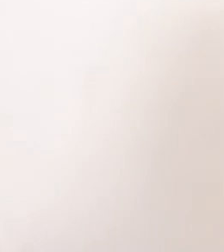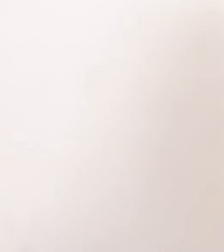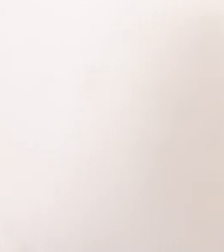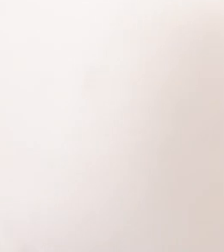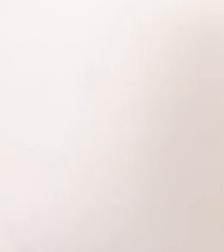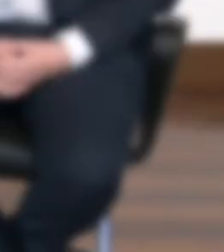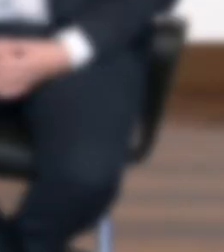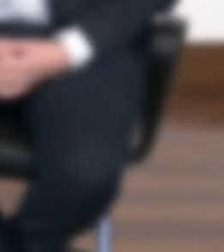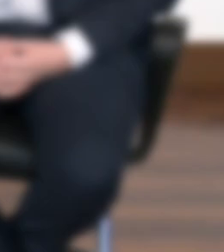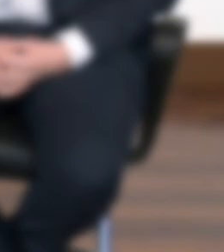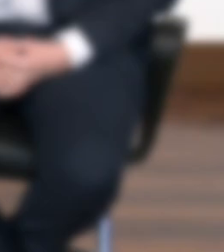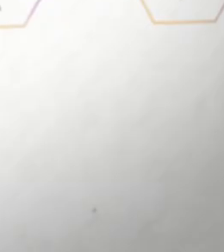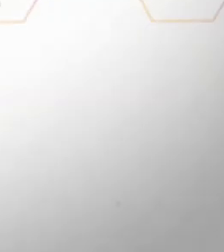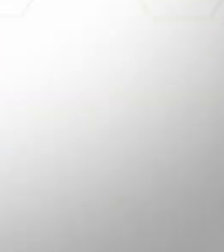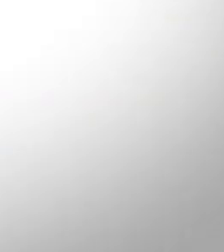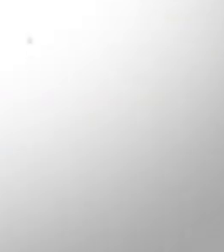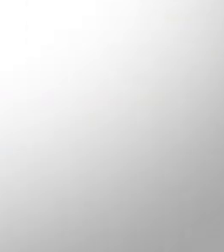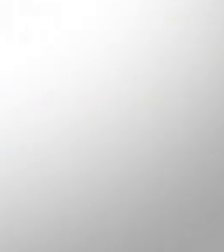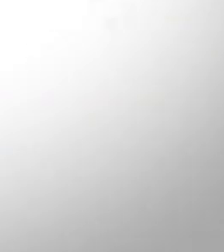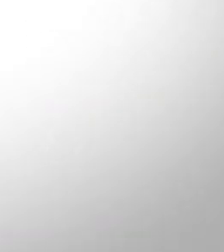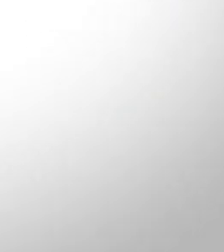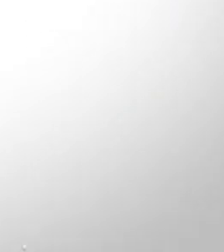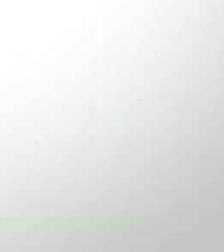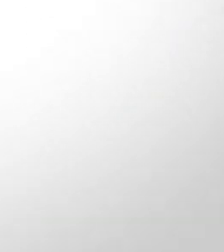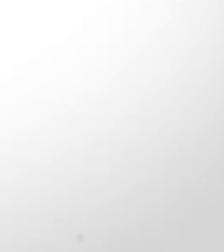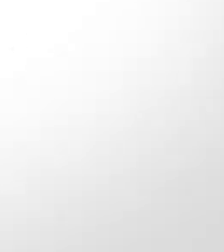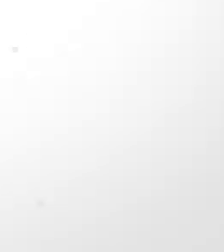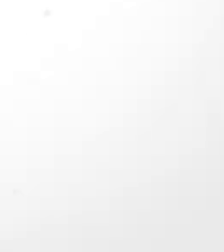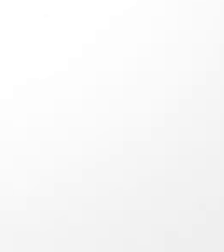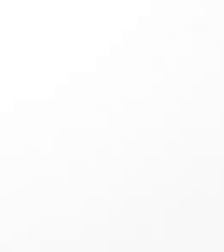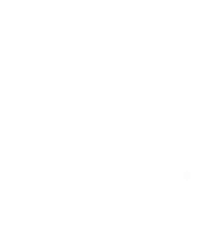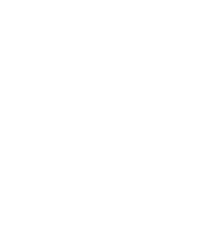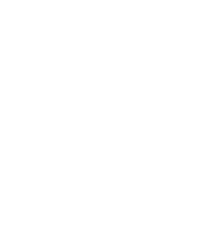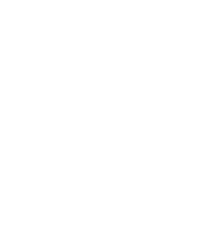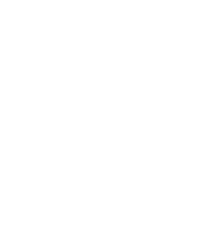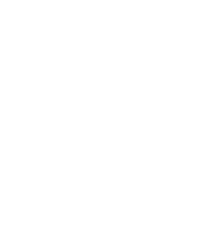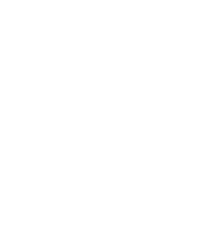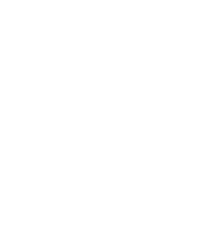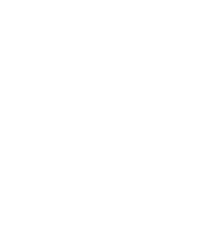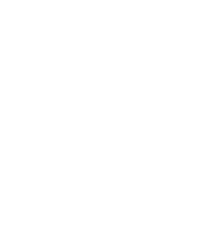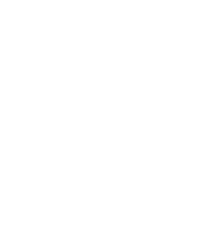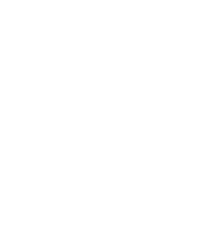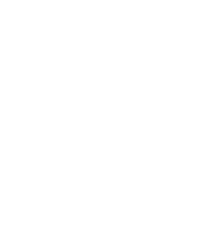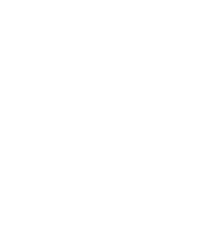Música Música Música